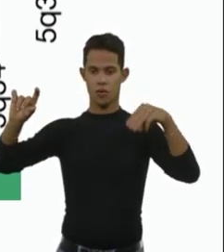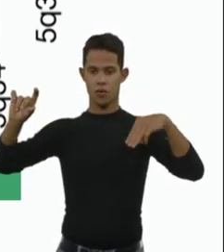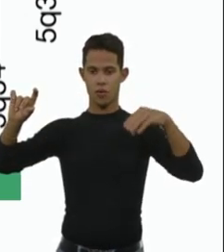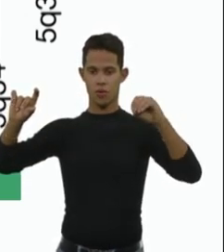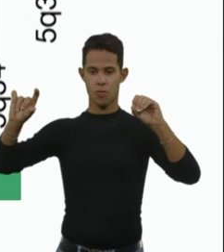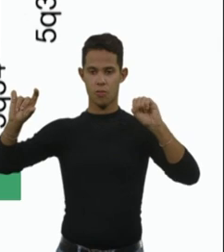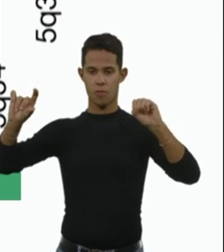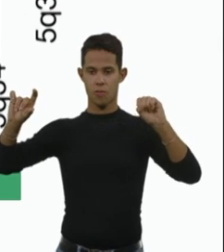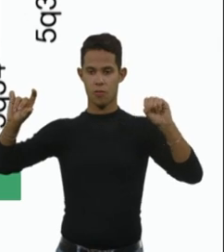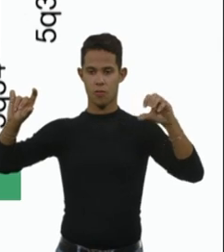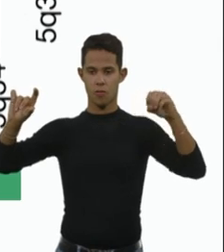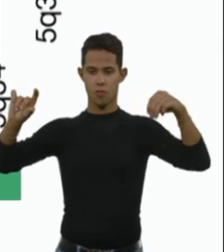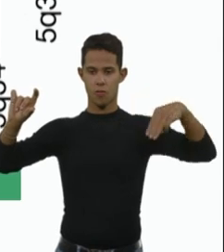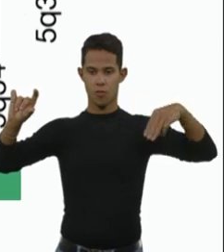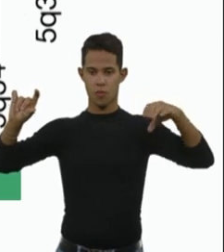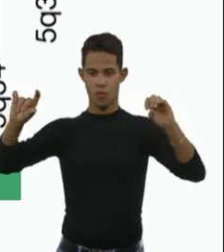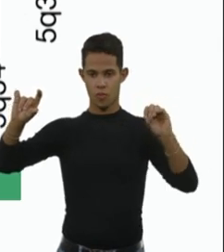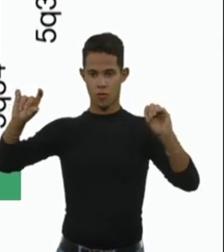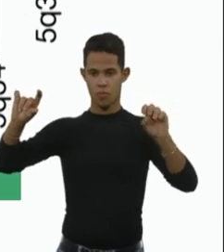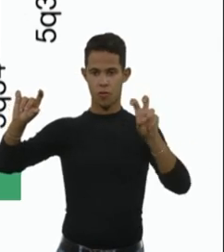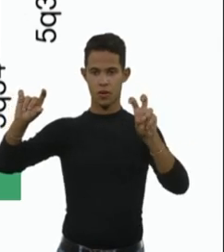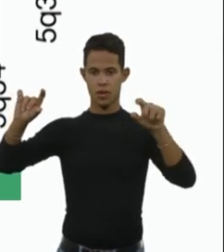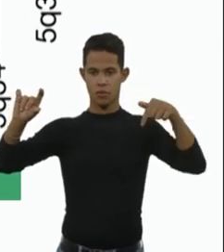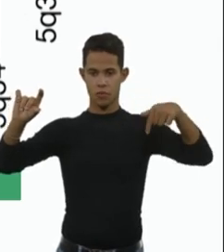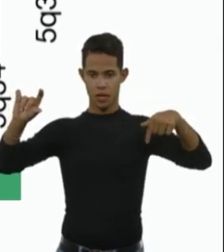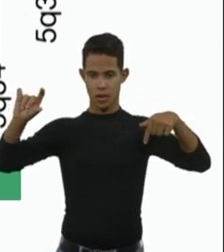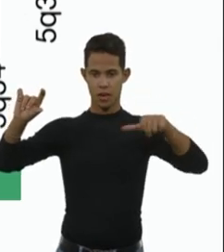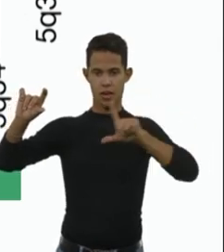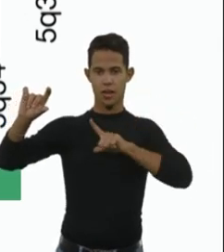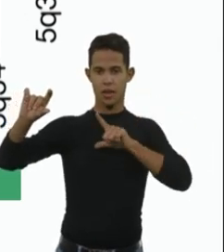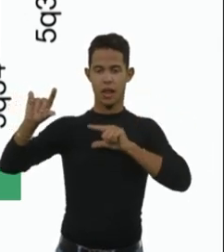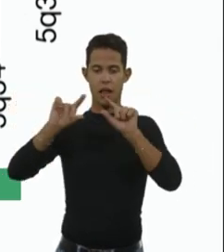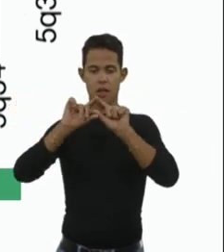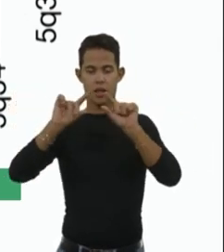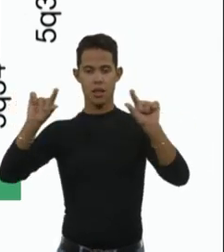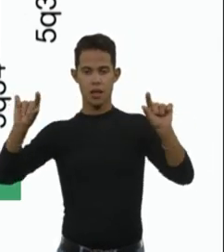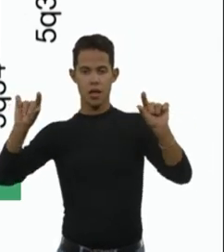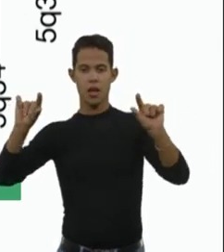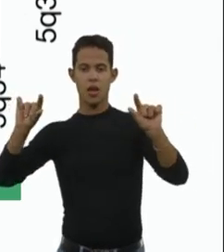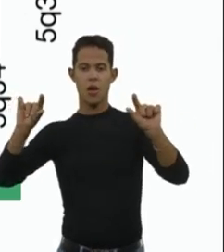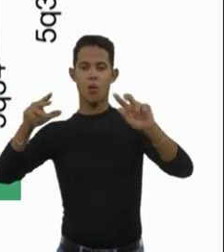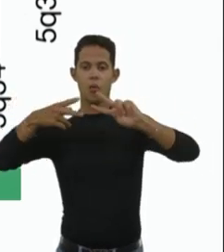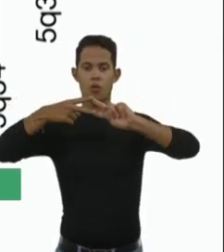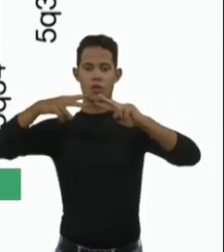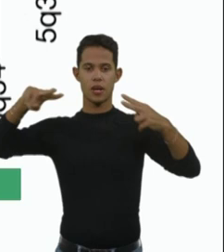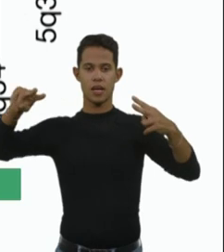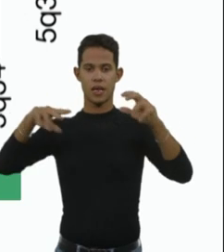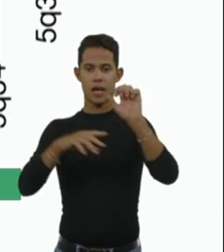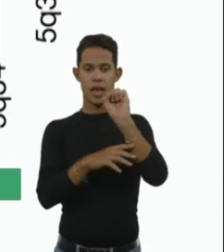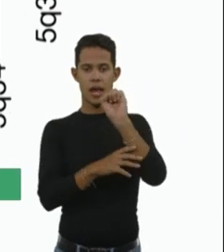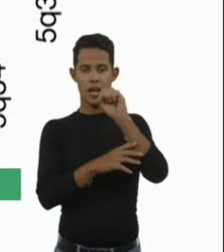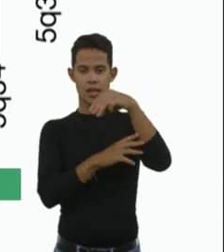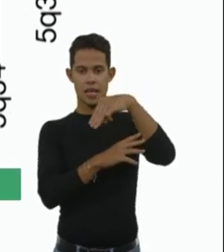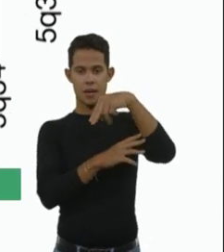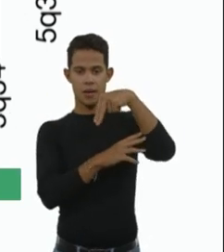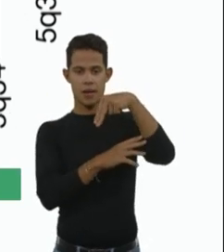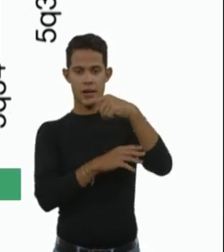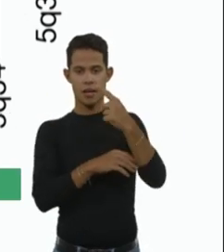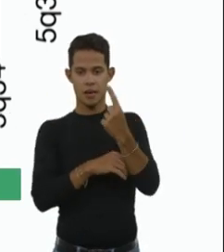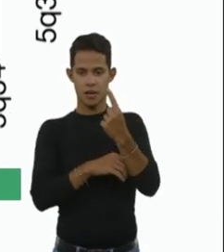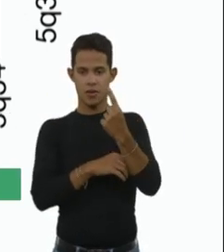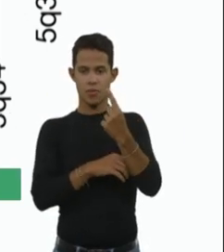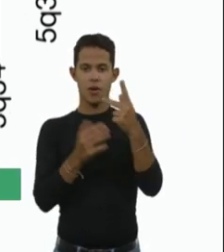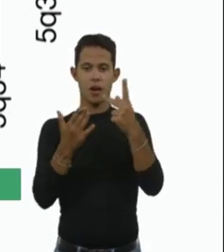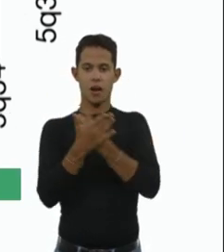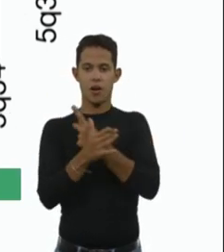longo do cromossomo 5Q, a gente vai ter mais telomérico, o gene SMN1. O acontece aqui? Existe um